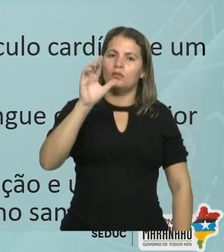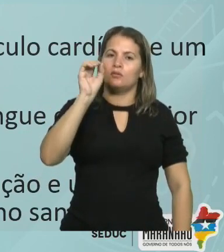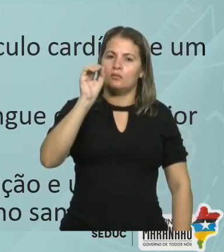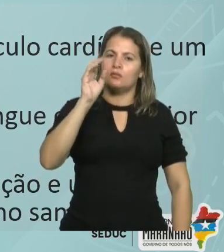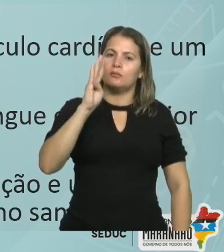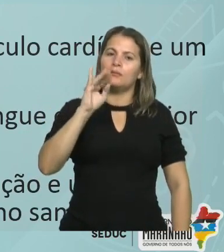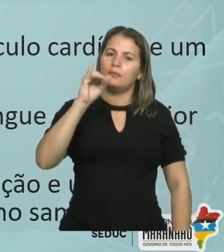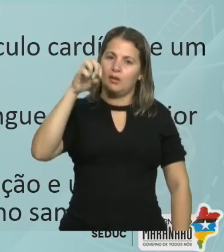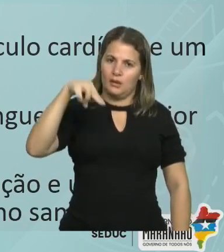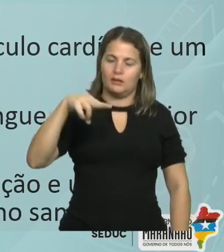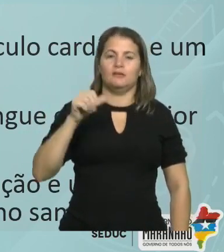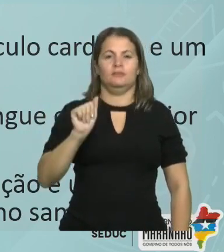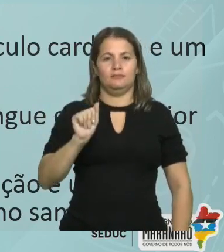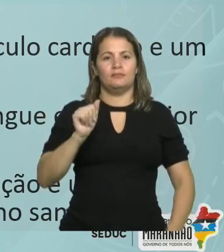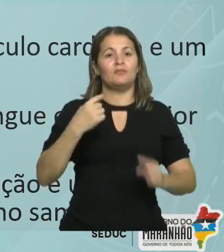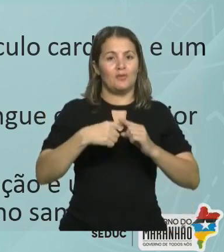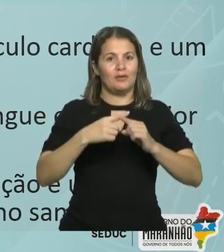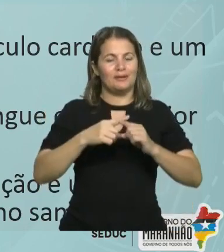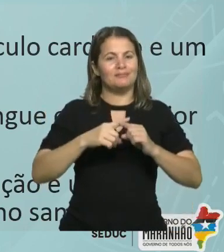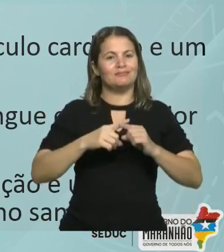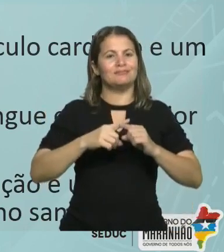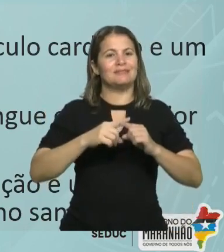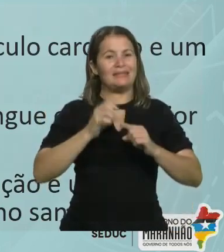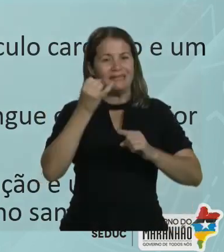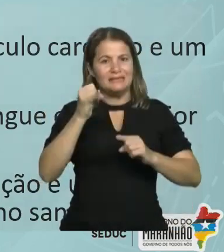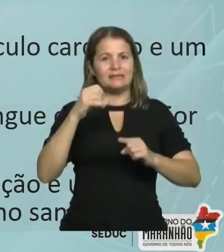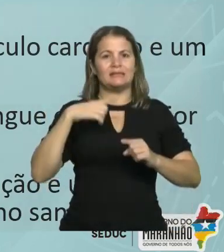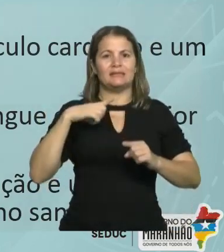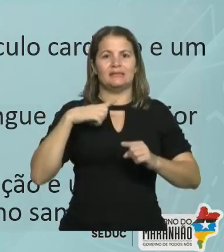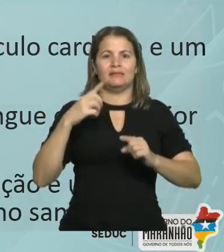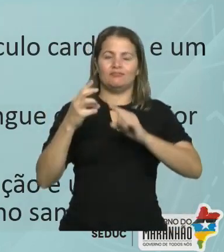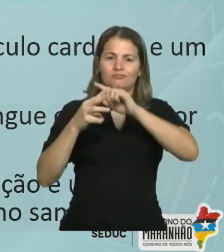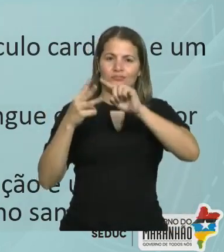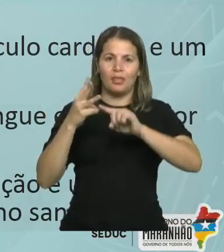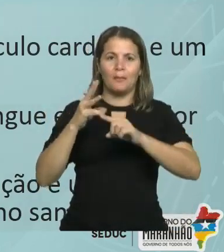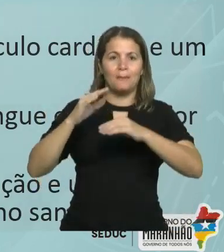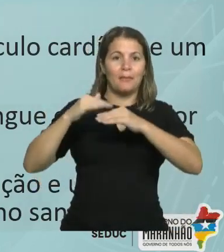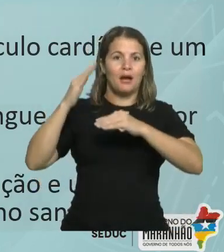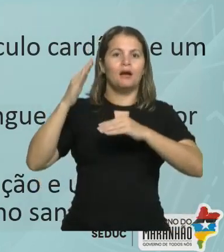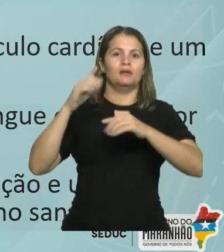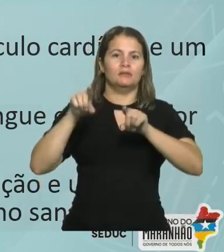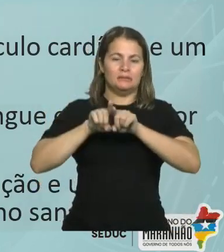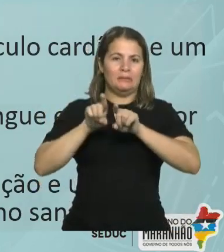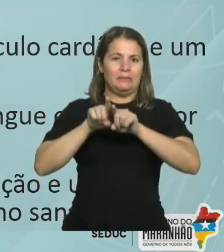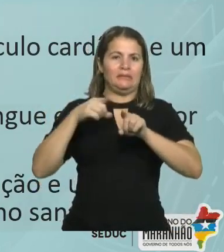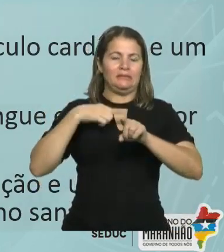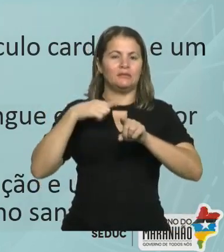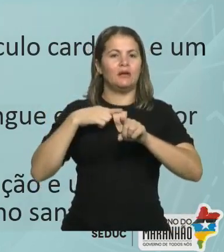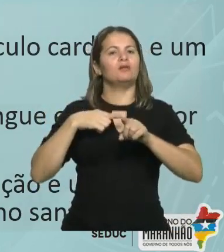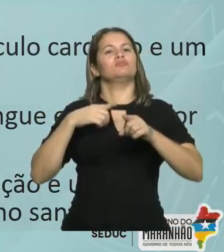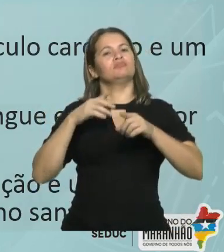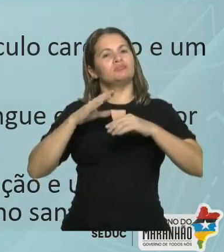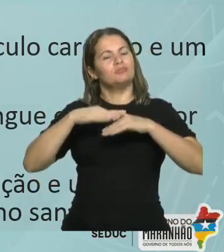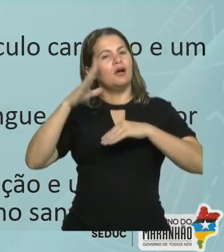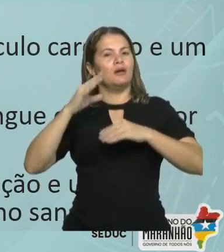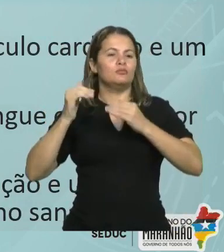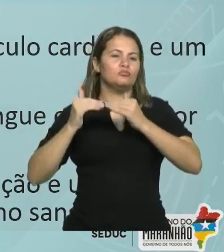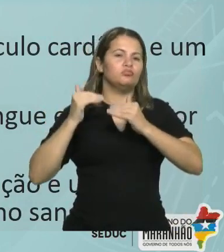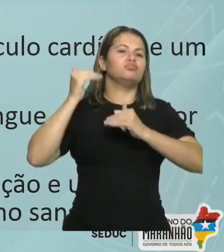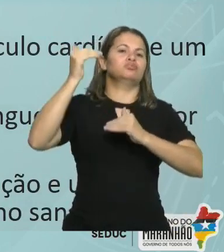hemoglobina, eu transporto mais gás, eu tenho um melhor rendimento esportivo. Então, vamos analisar as alternativas.